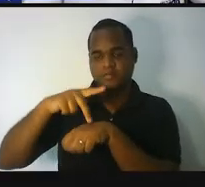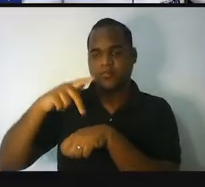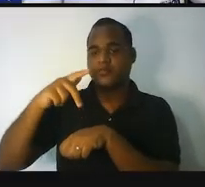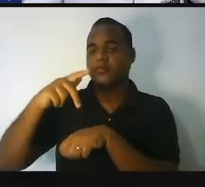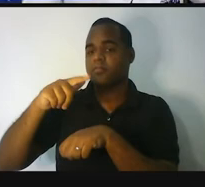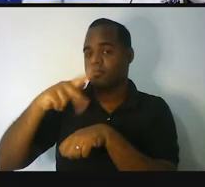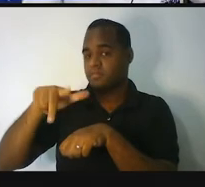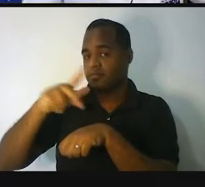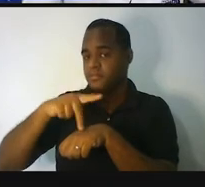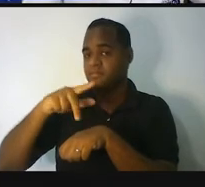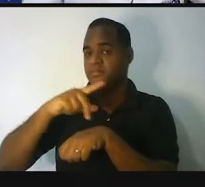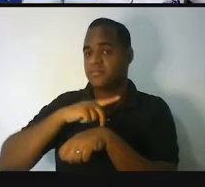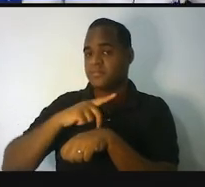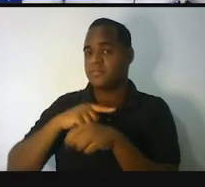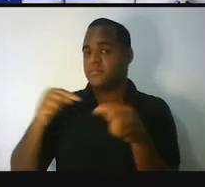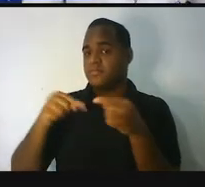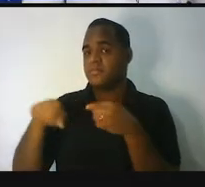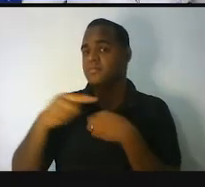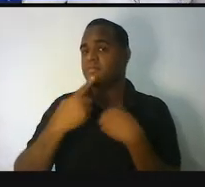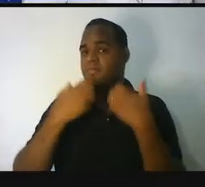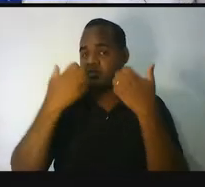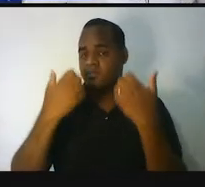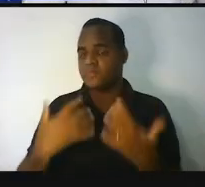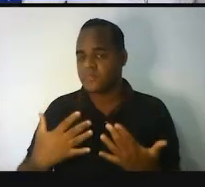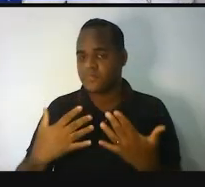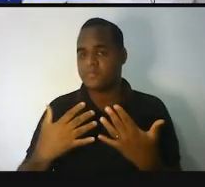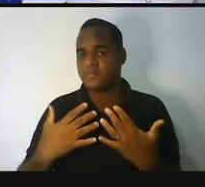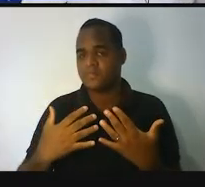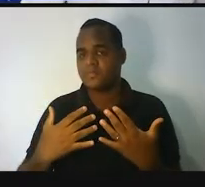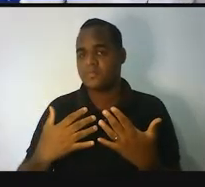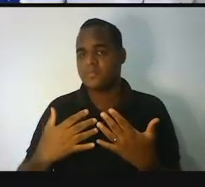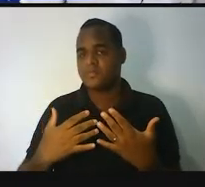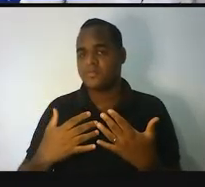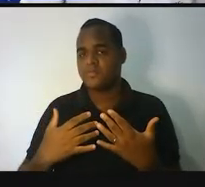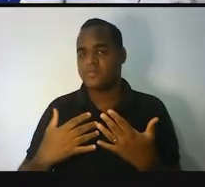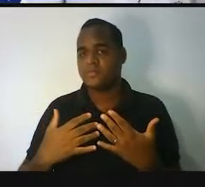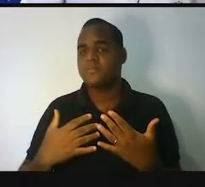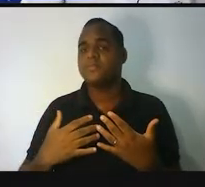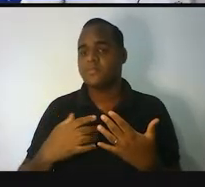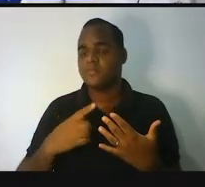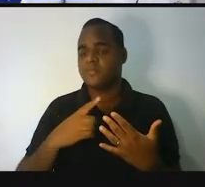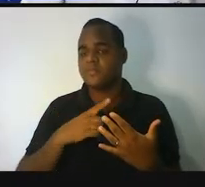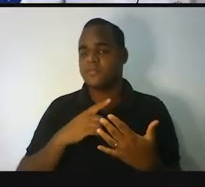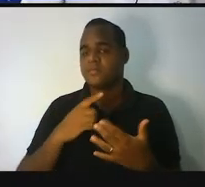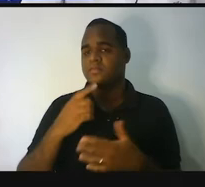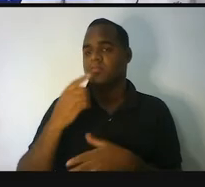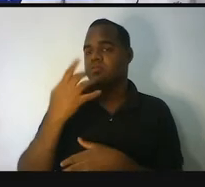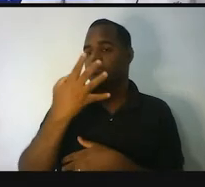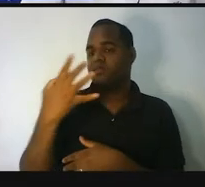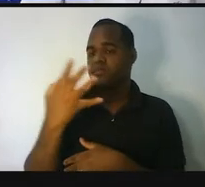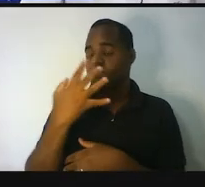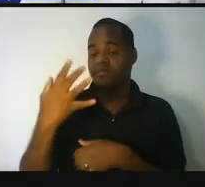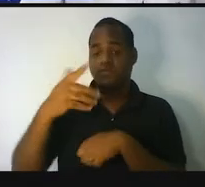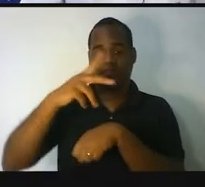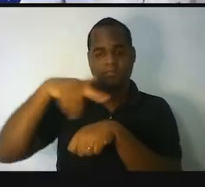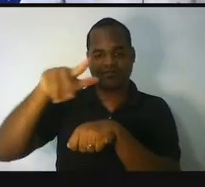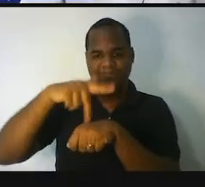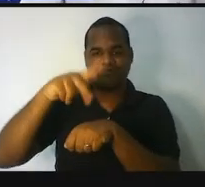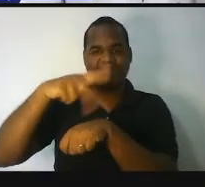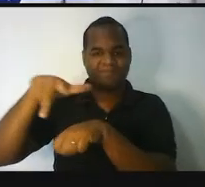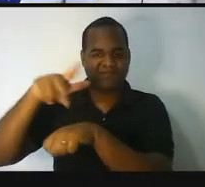o que é que eu faço para descobrir quanto sobra para os 44 países